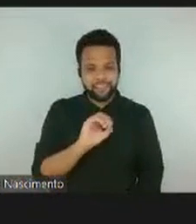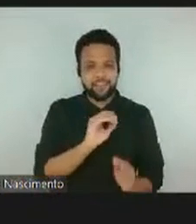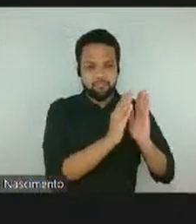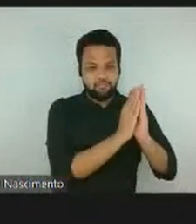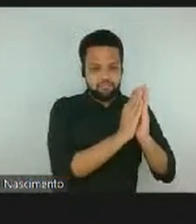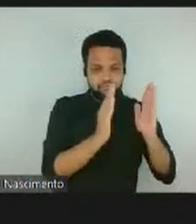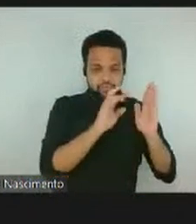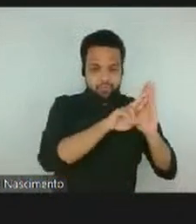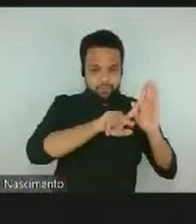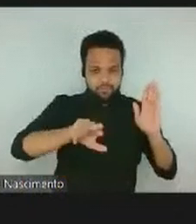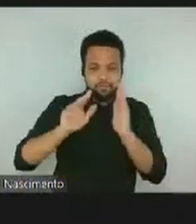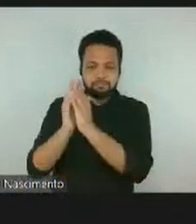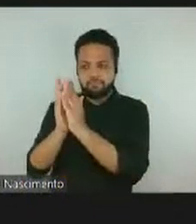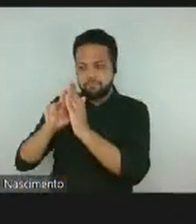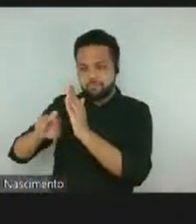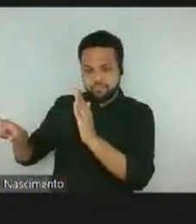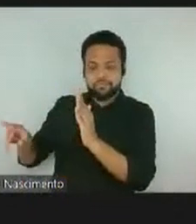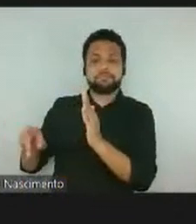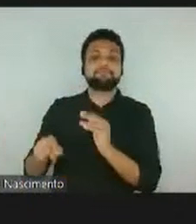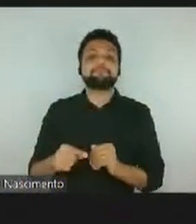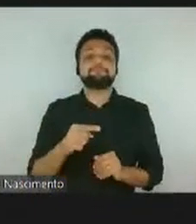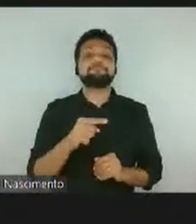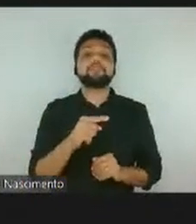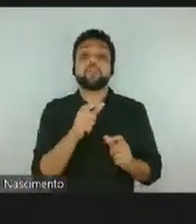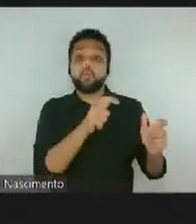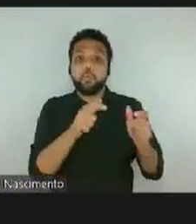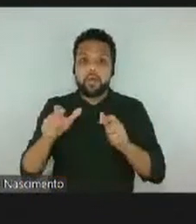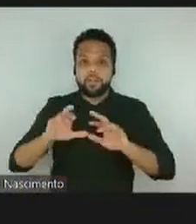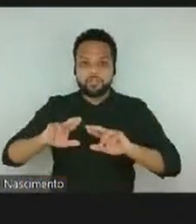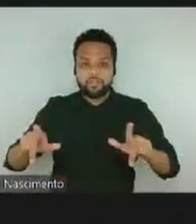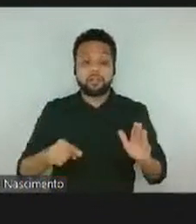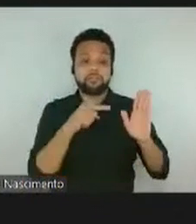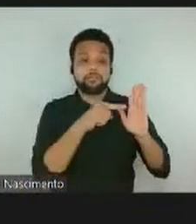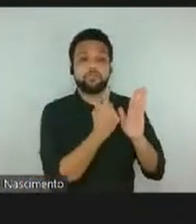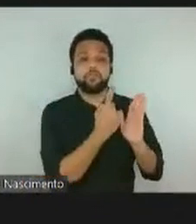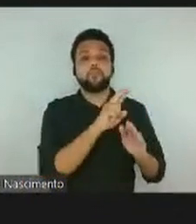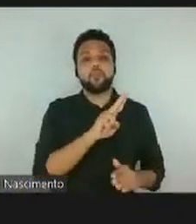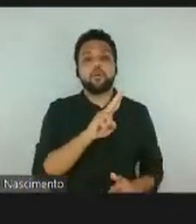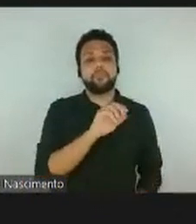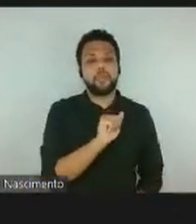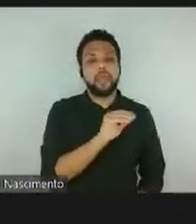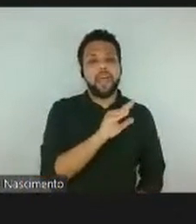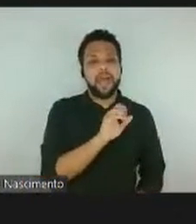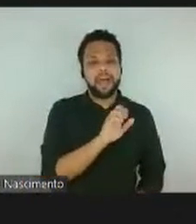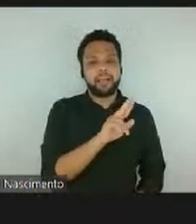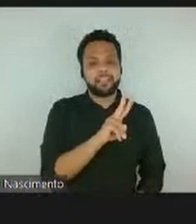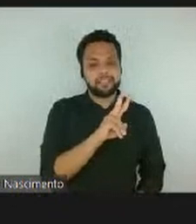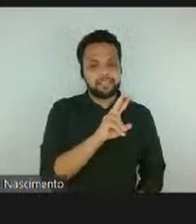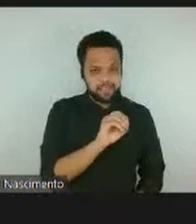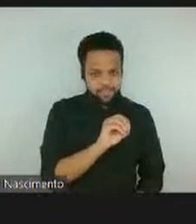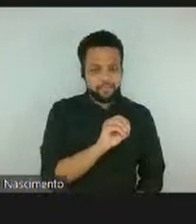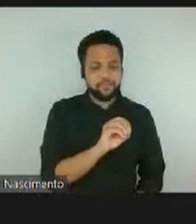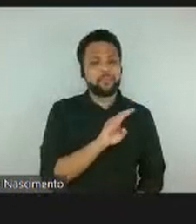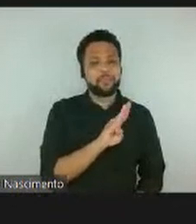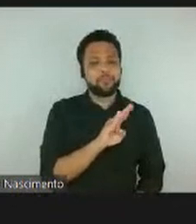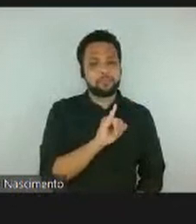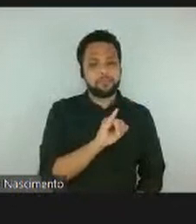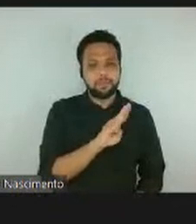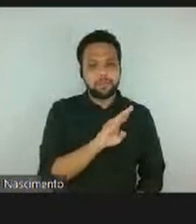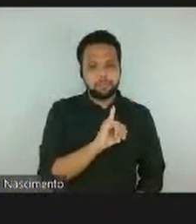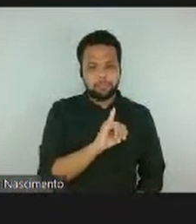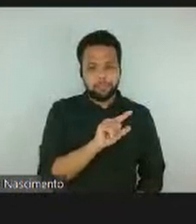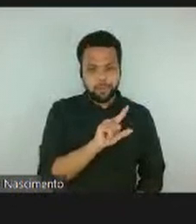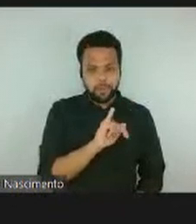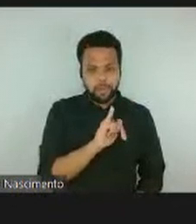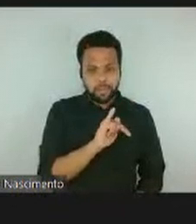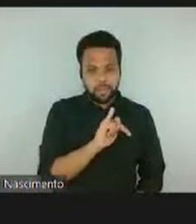bibliográfico. A do acervo bibliográfico, nós temos cerca de 500 itens já na biblioteca que